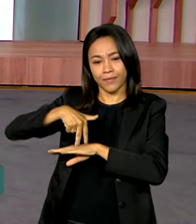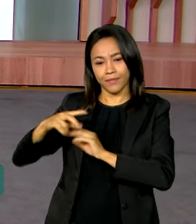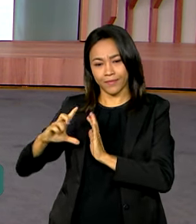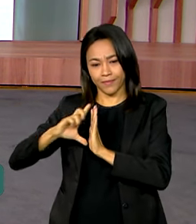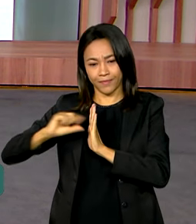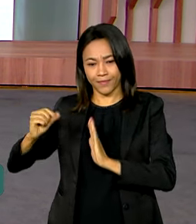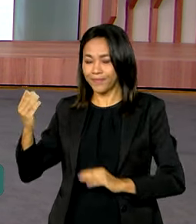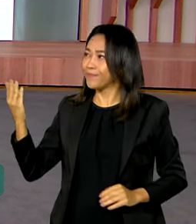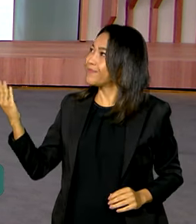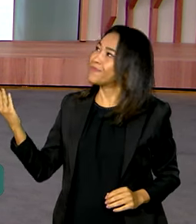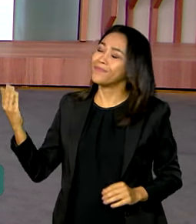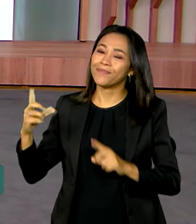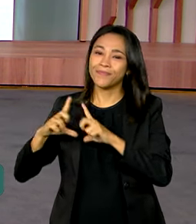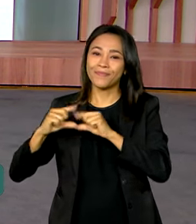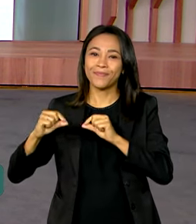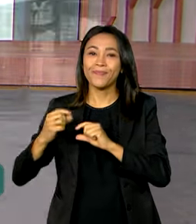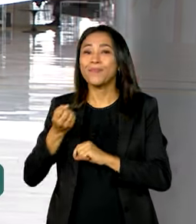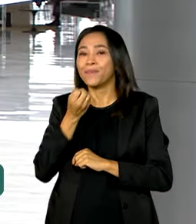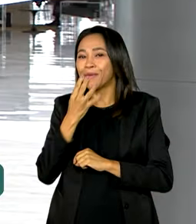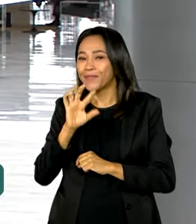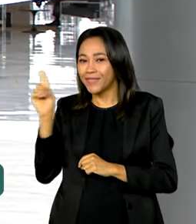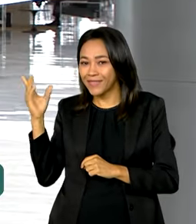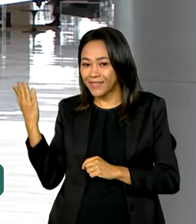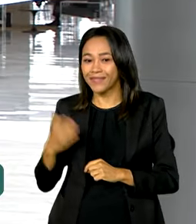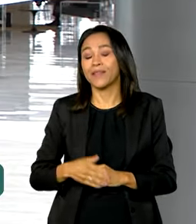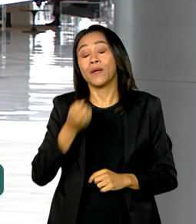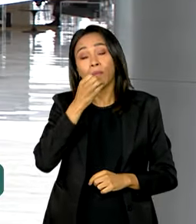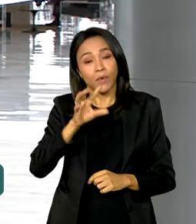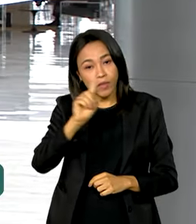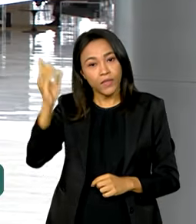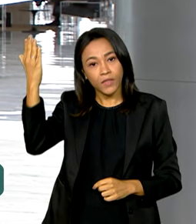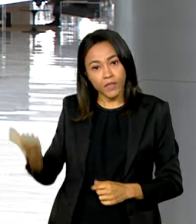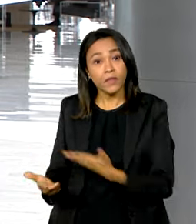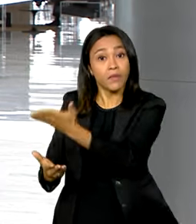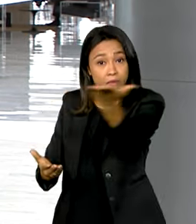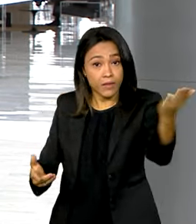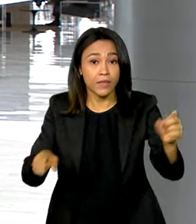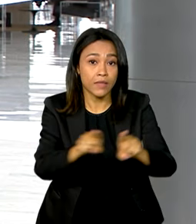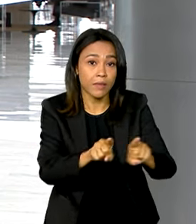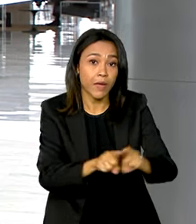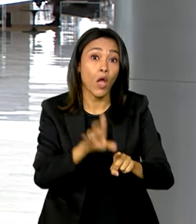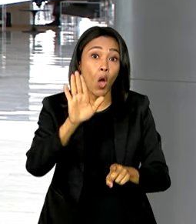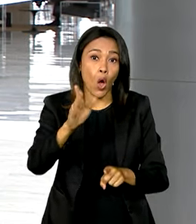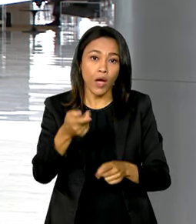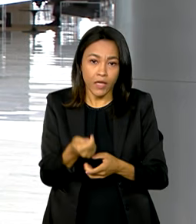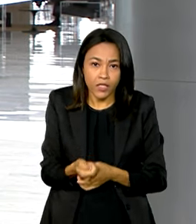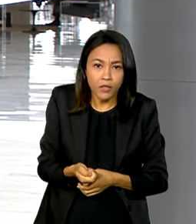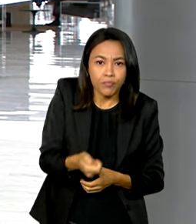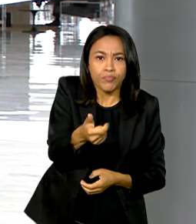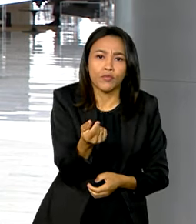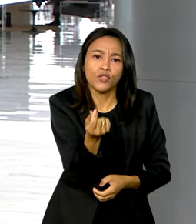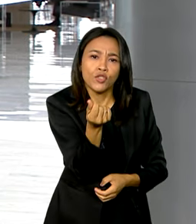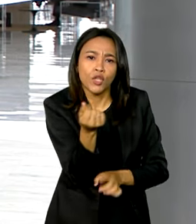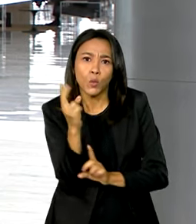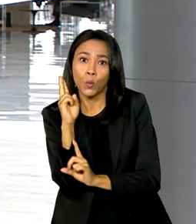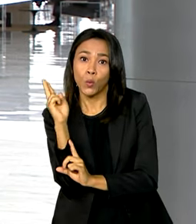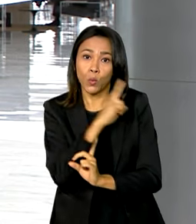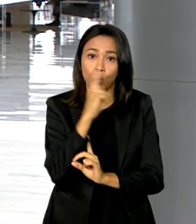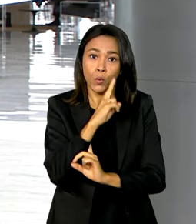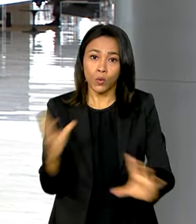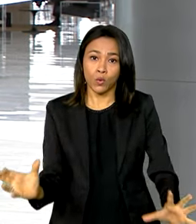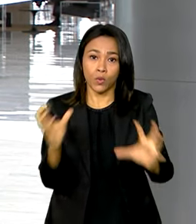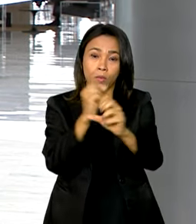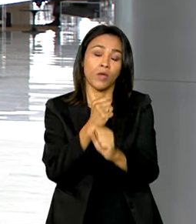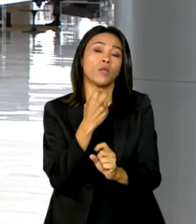Bom dia, Jéssica. Oi, Vanessa. Bom dia para você. Bom dia a todos. Olha, esse auxílio extraordinário é de R$ 2